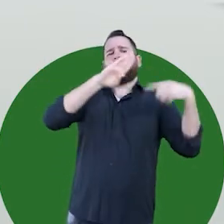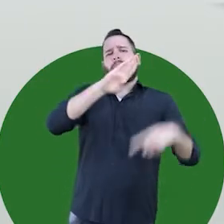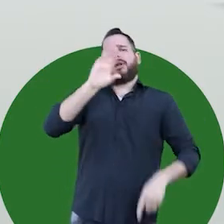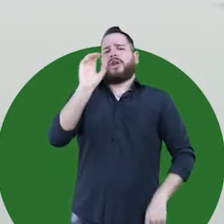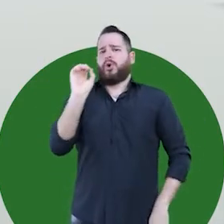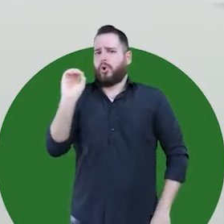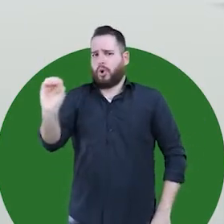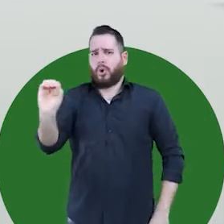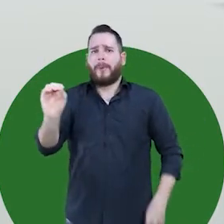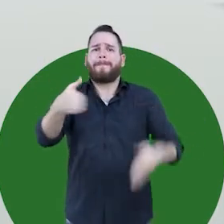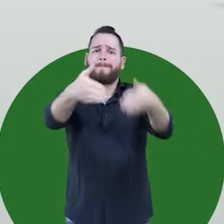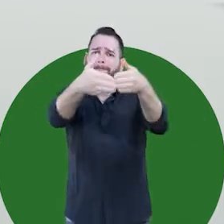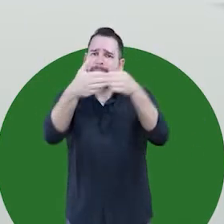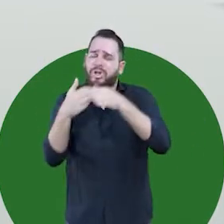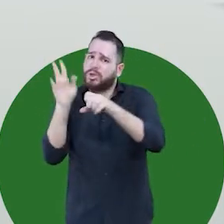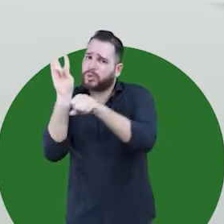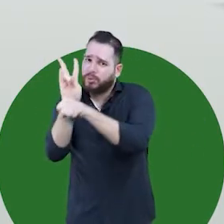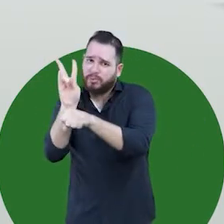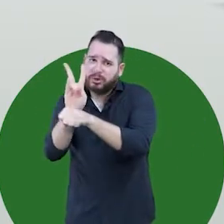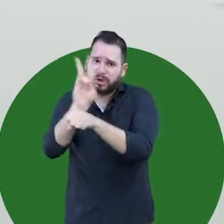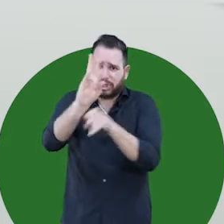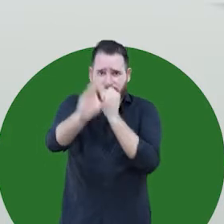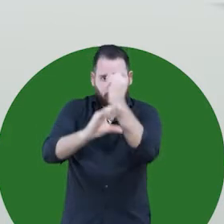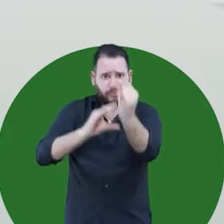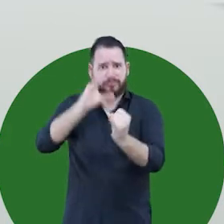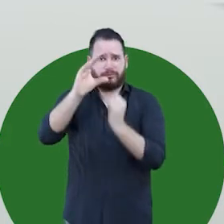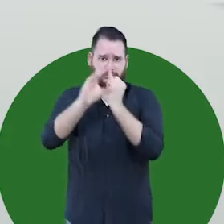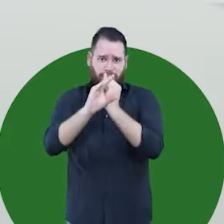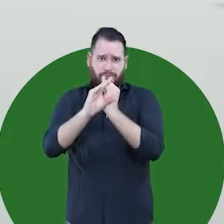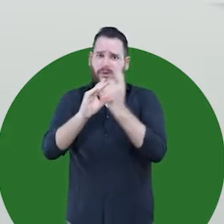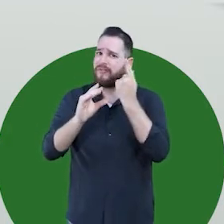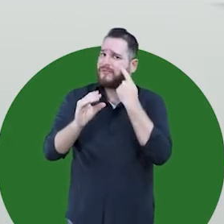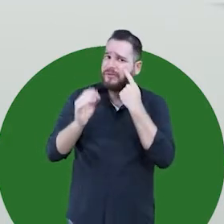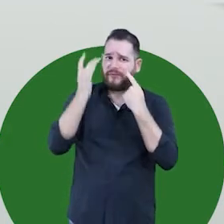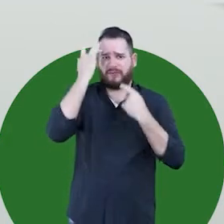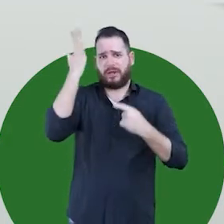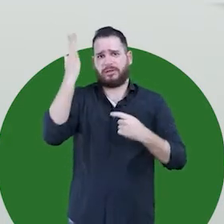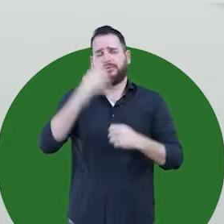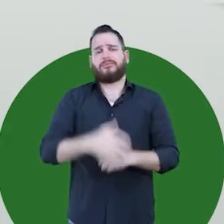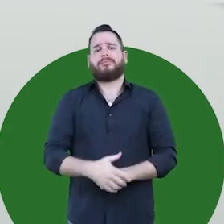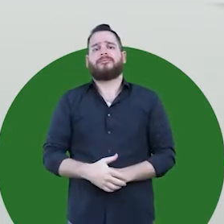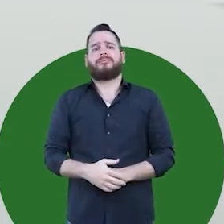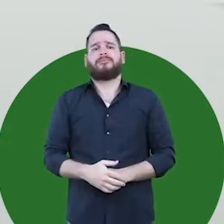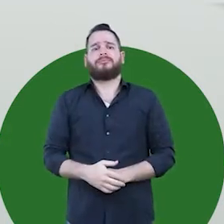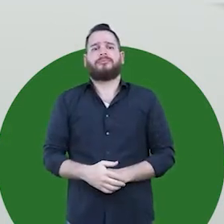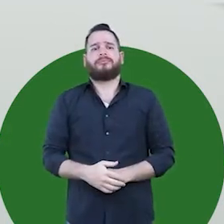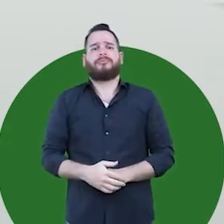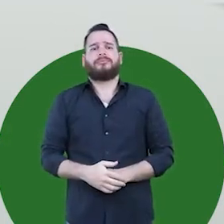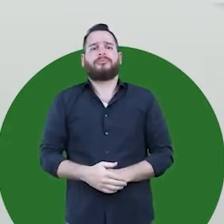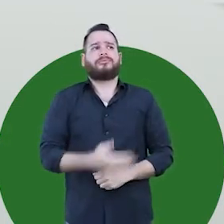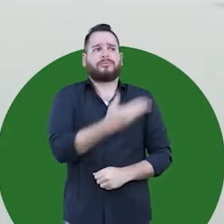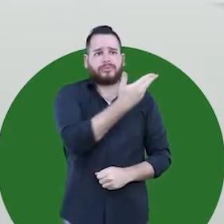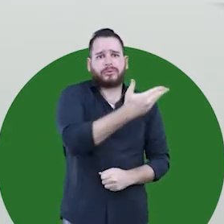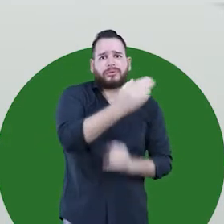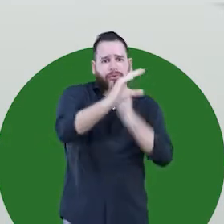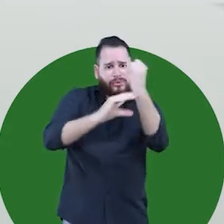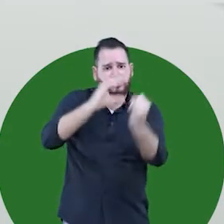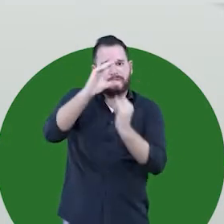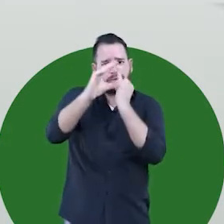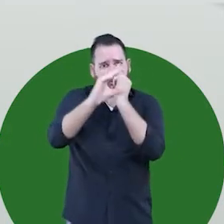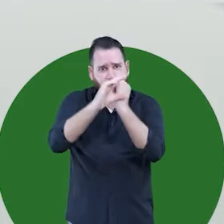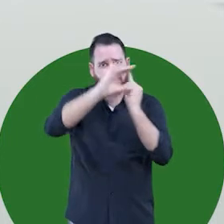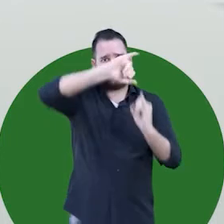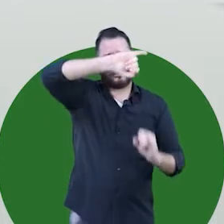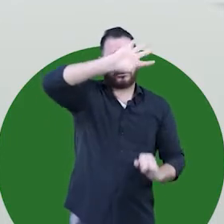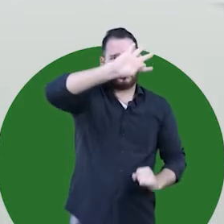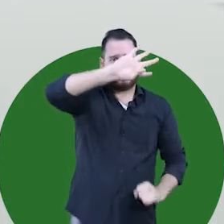ocorrência anterior, o pedido de medida online. Veja como é fácil. Acesse o site do Tribunal